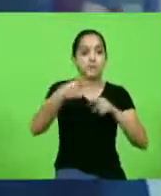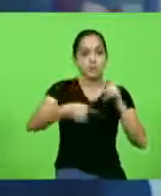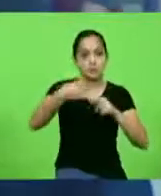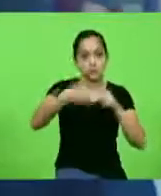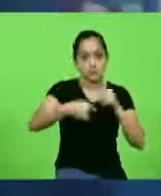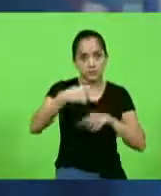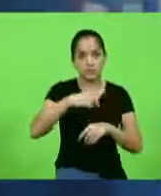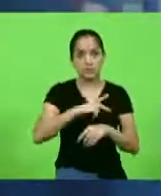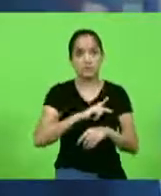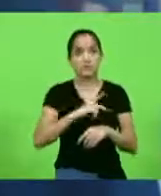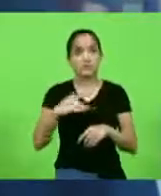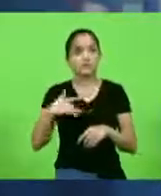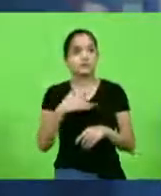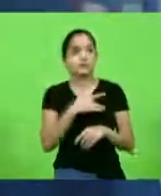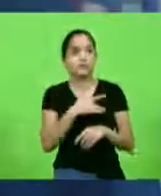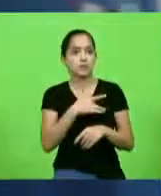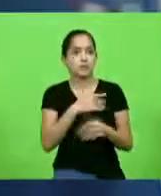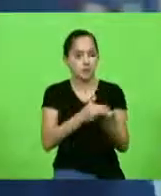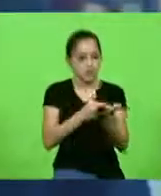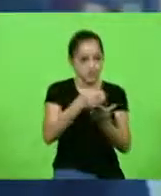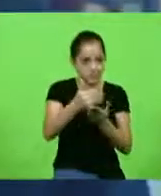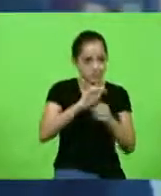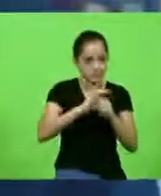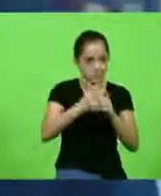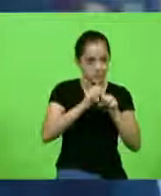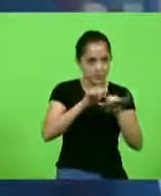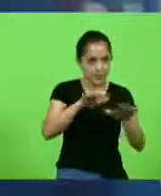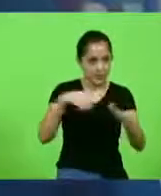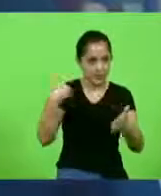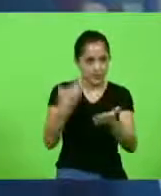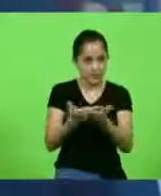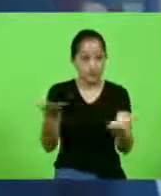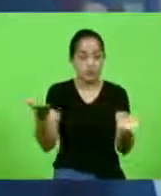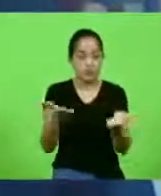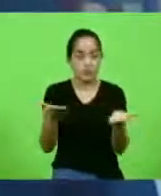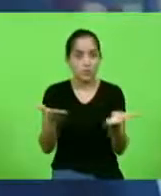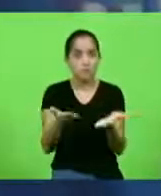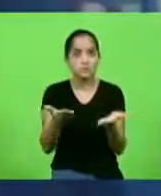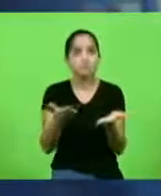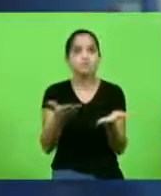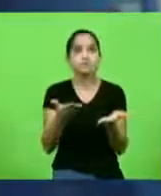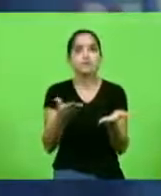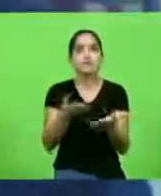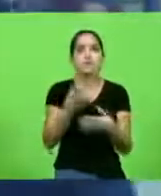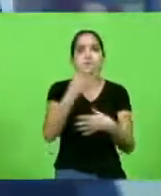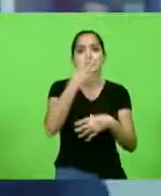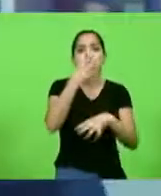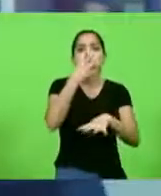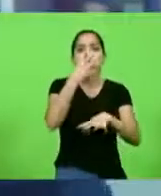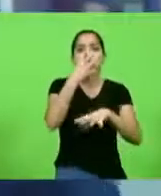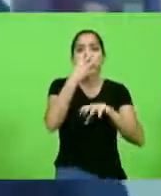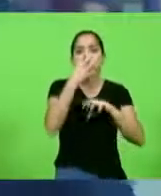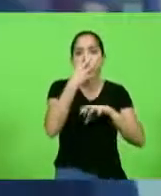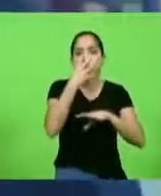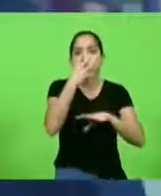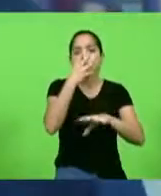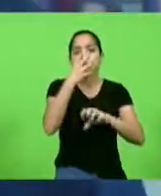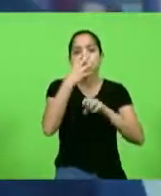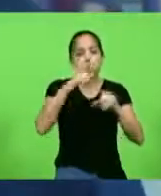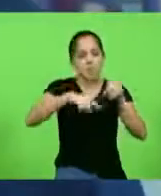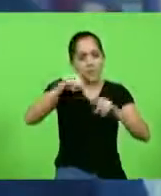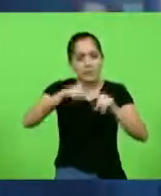saúde. Quando começou a pandemia até hoje, nós estamos comprando respiradores, monitores, tomógrafos,